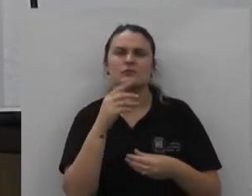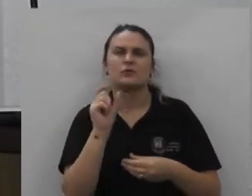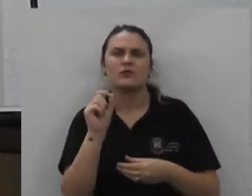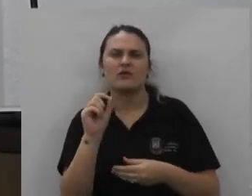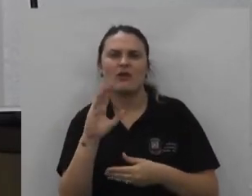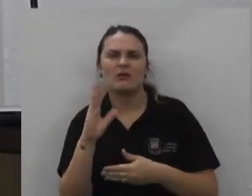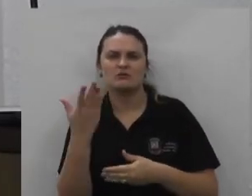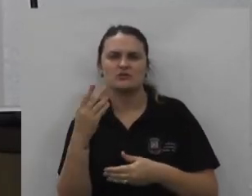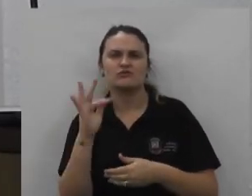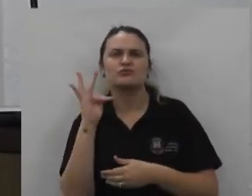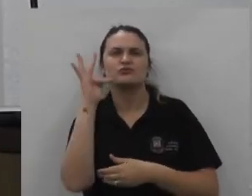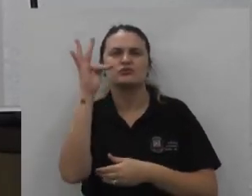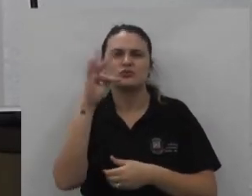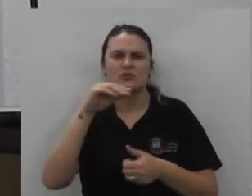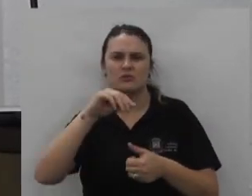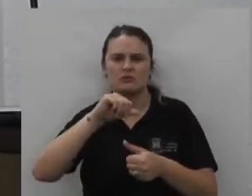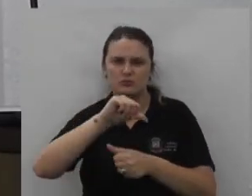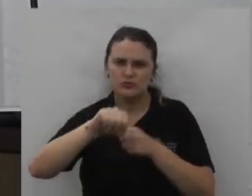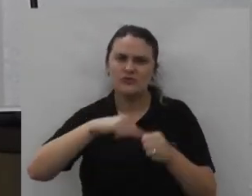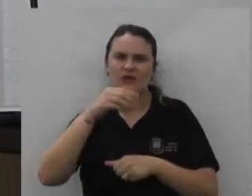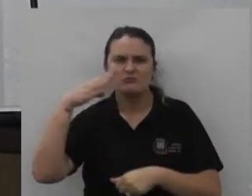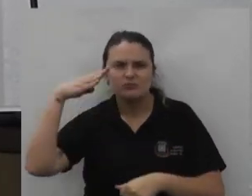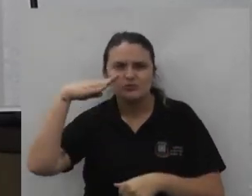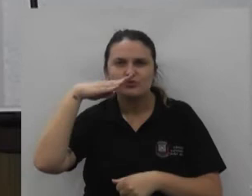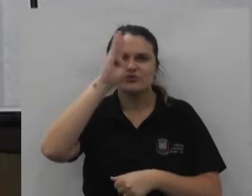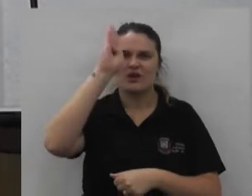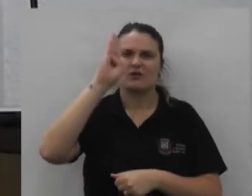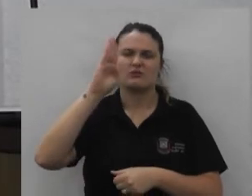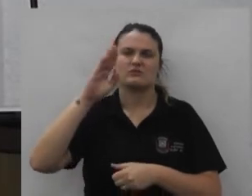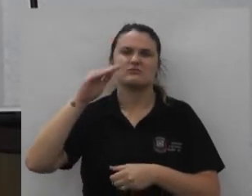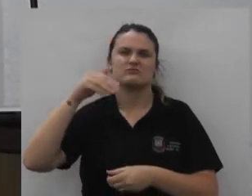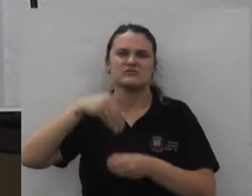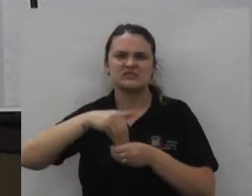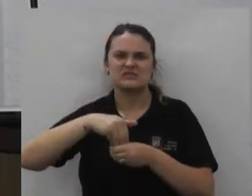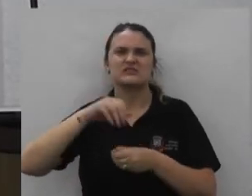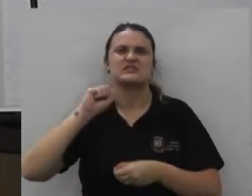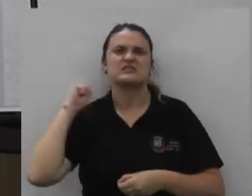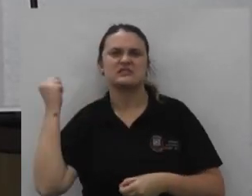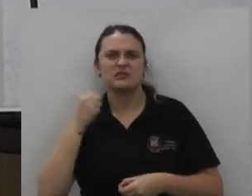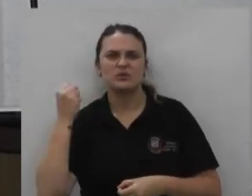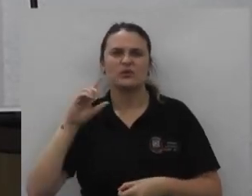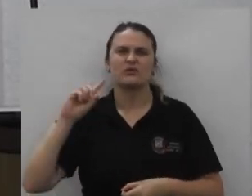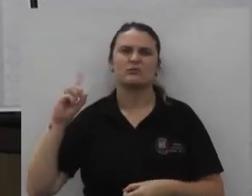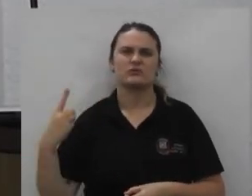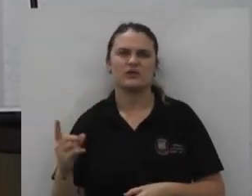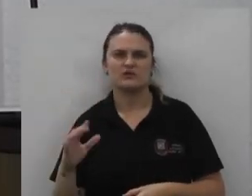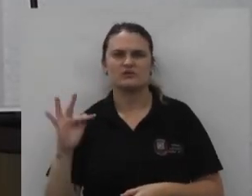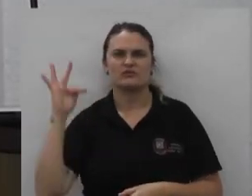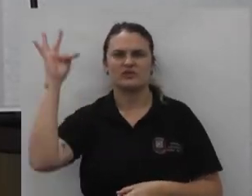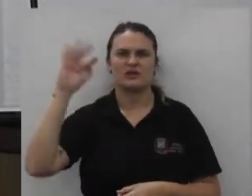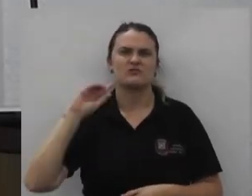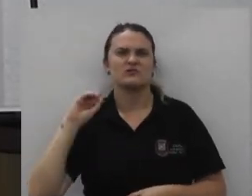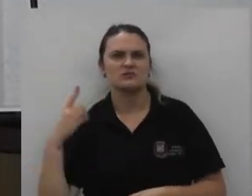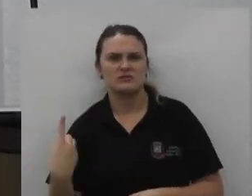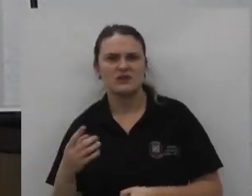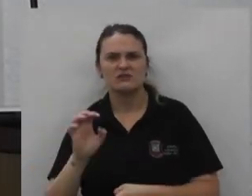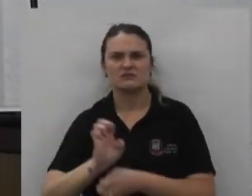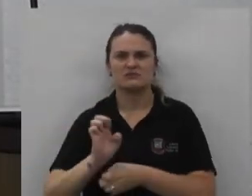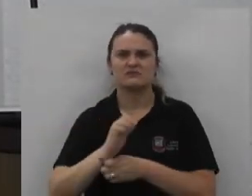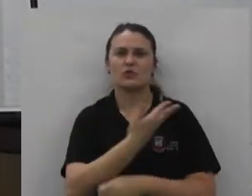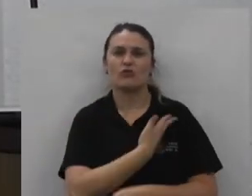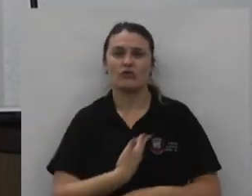efeito Bolsonaro elegeu senador deputado federal deputado estadual governador